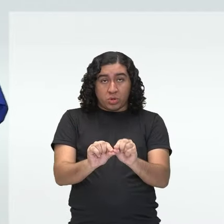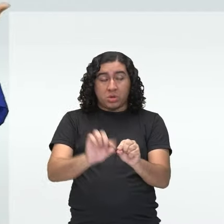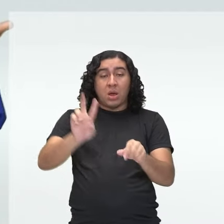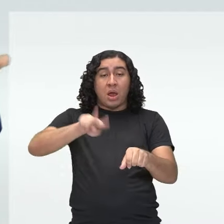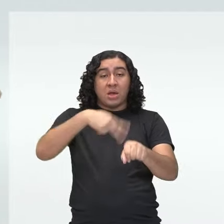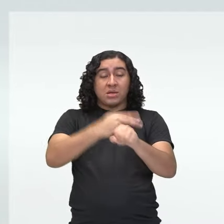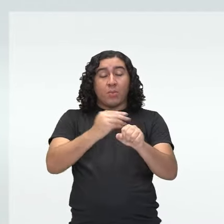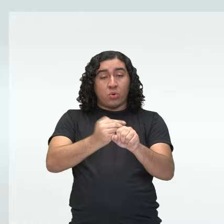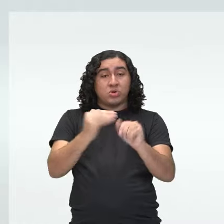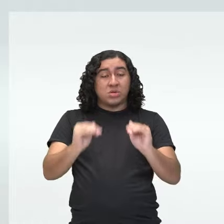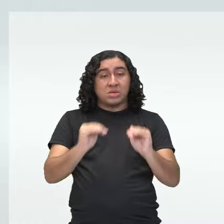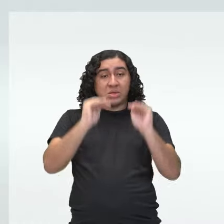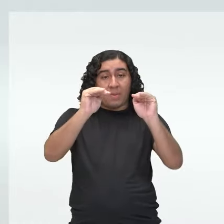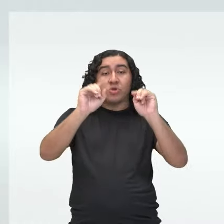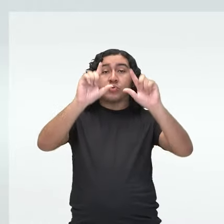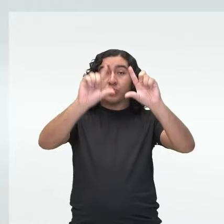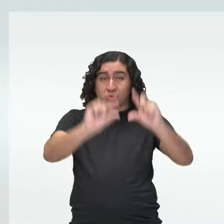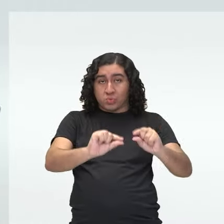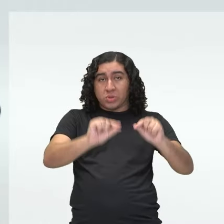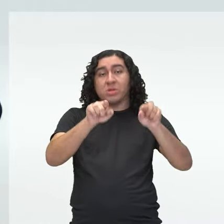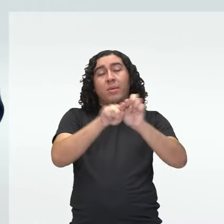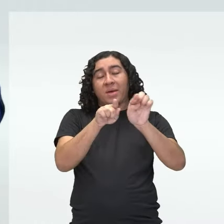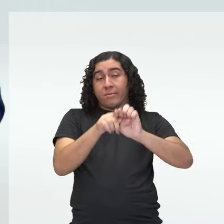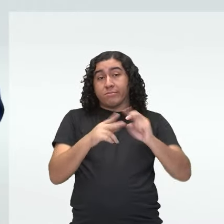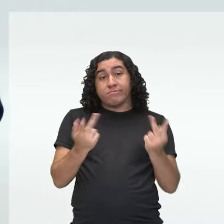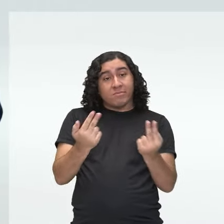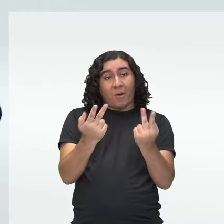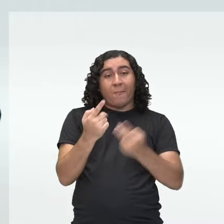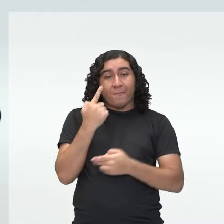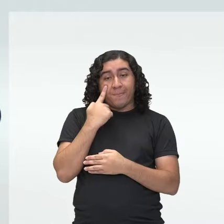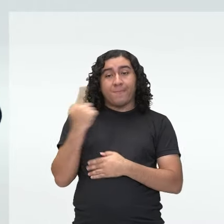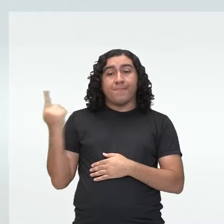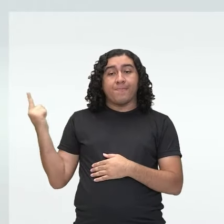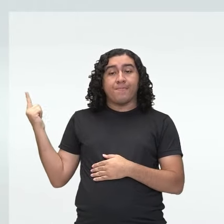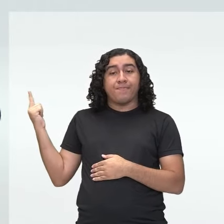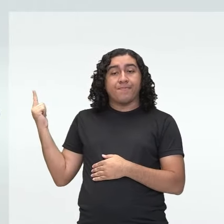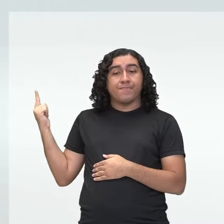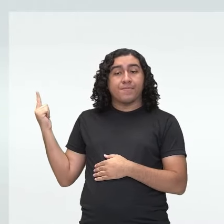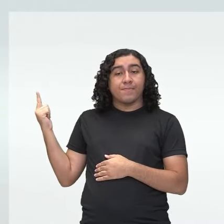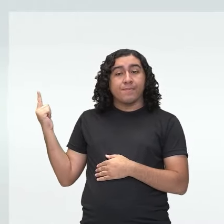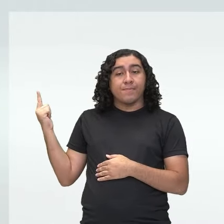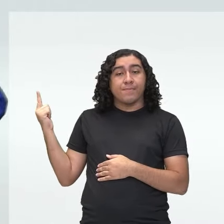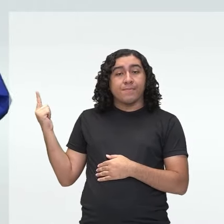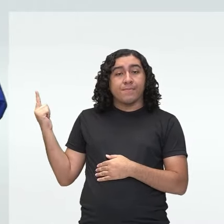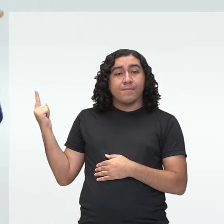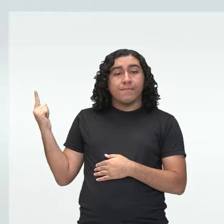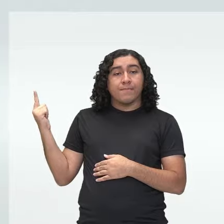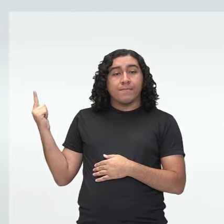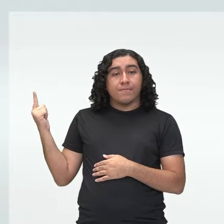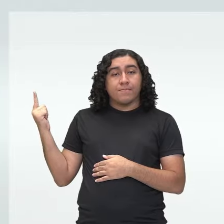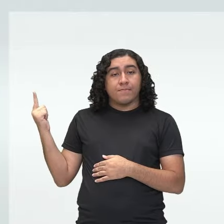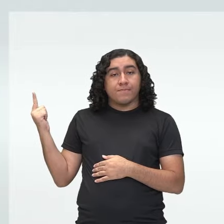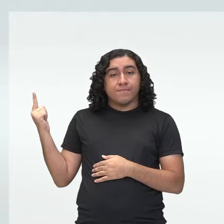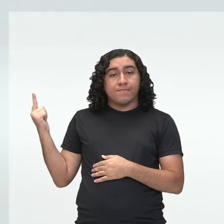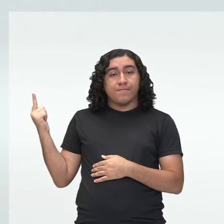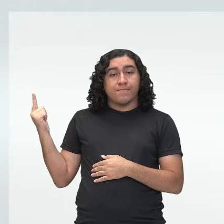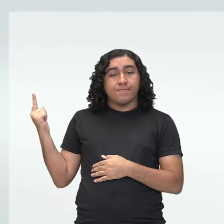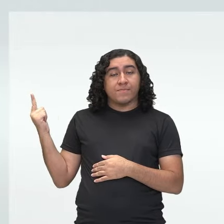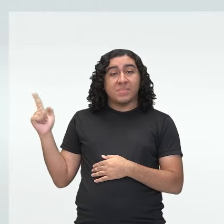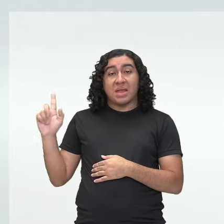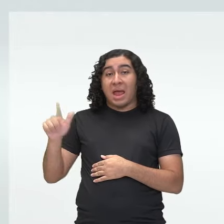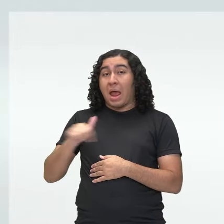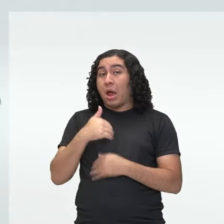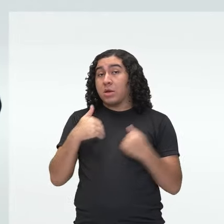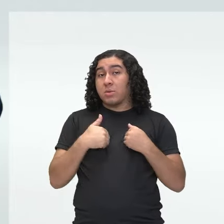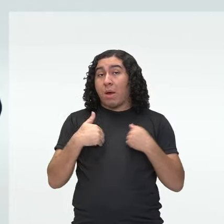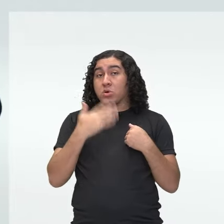primários, que geralmente são os herbívoros, e diminui um pouquinho mais aqui no consumidor secundário, que geralmente é um carnívoro que vai se